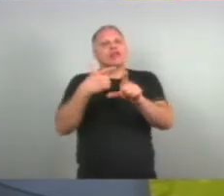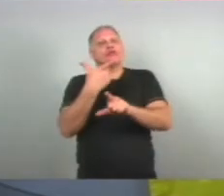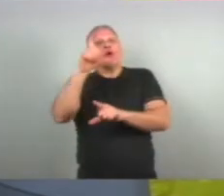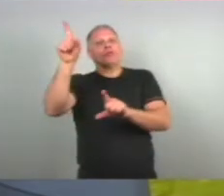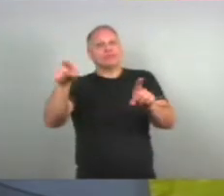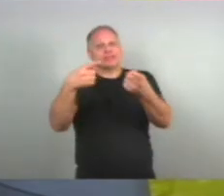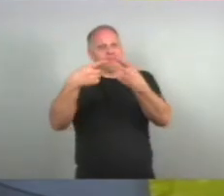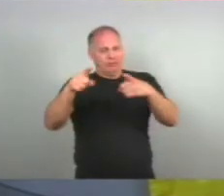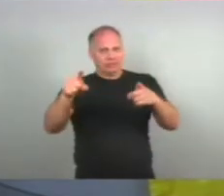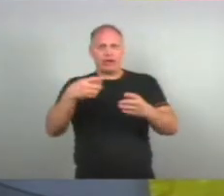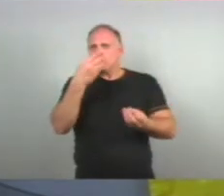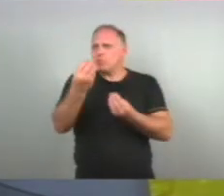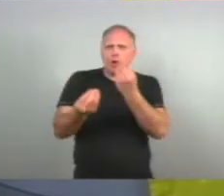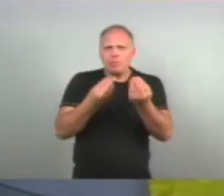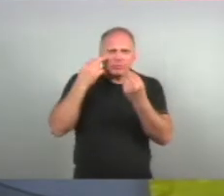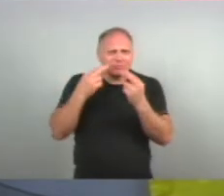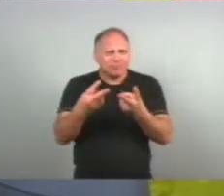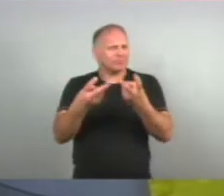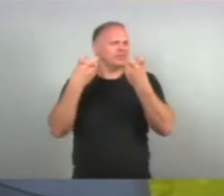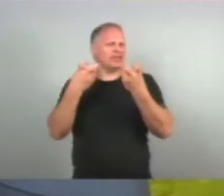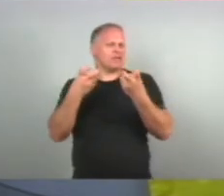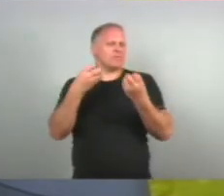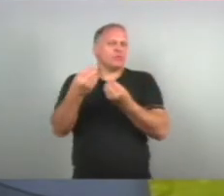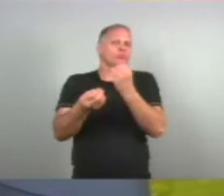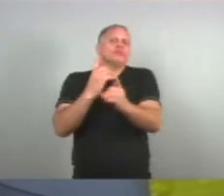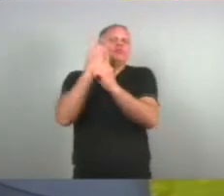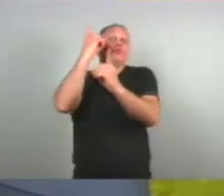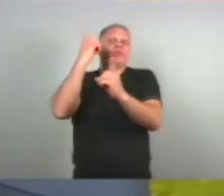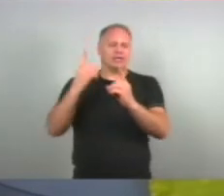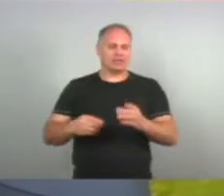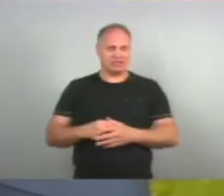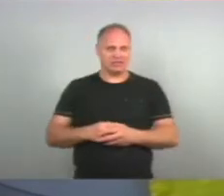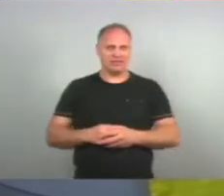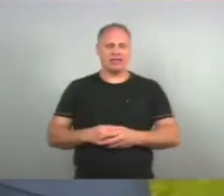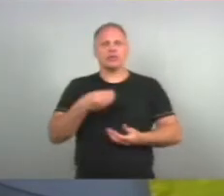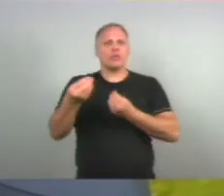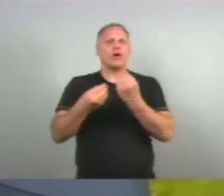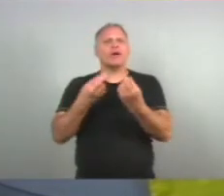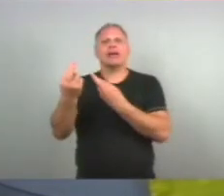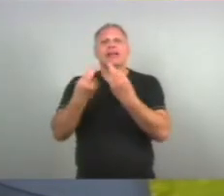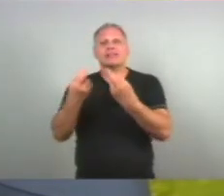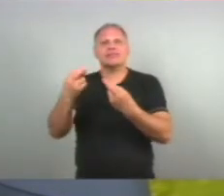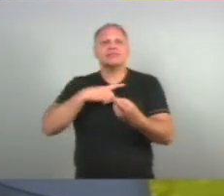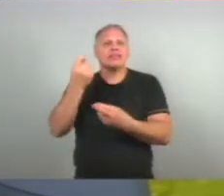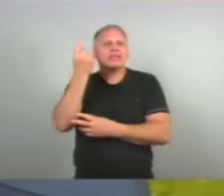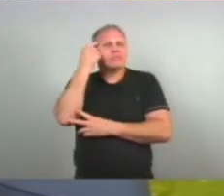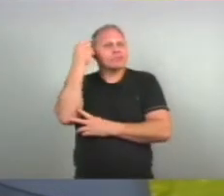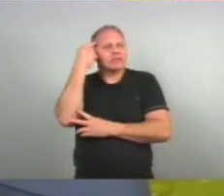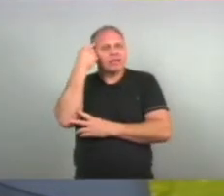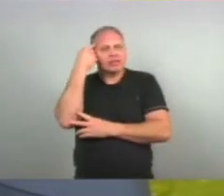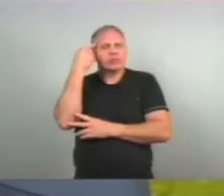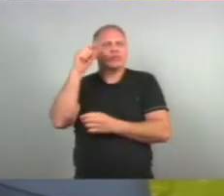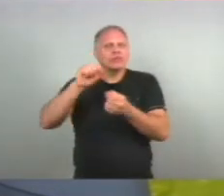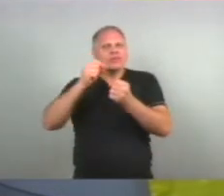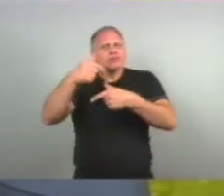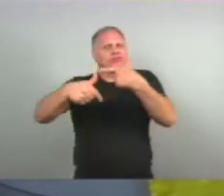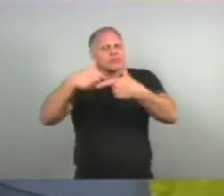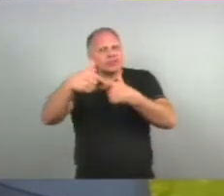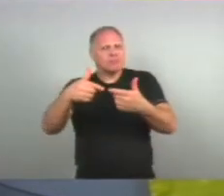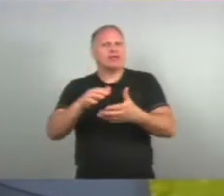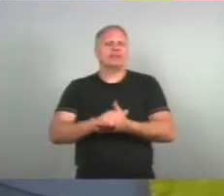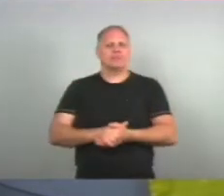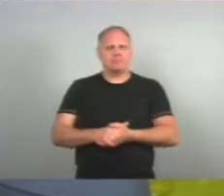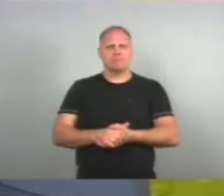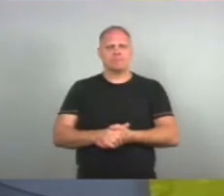Como é que tu identifica isso E qual o teu ponto de vista Em relação A essa reflexão Em outros estilos musicais Também?